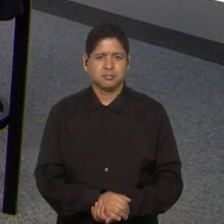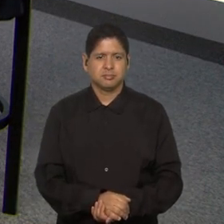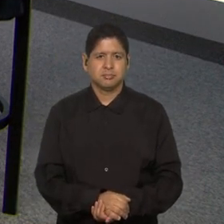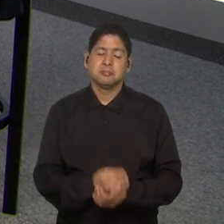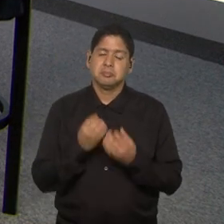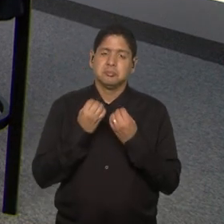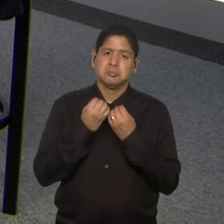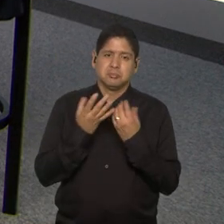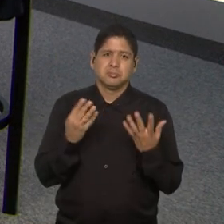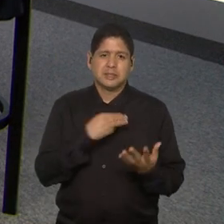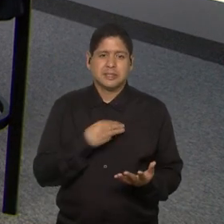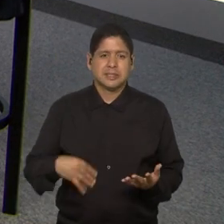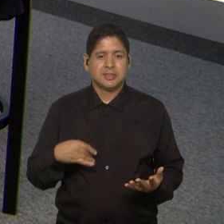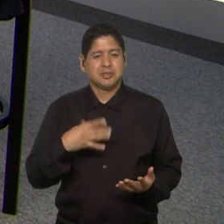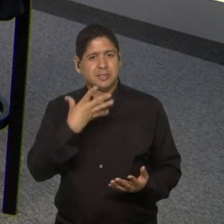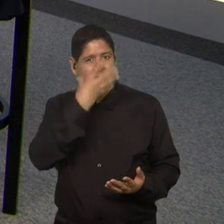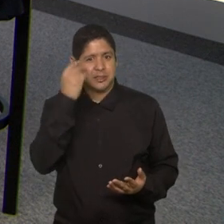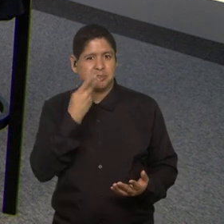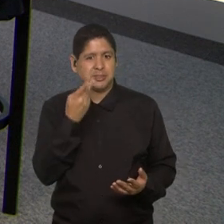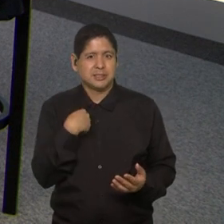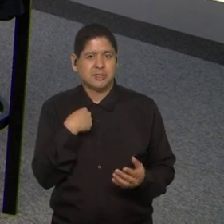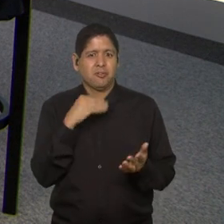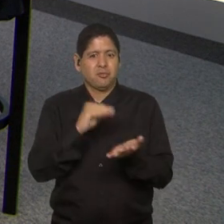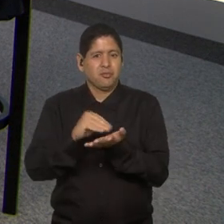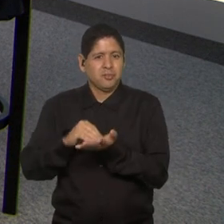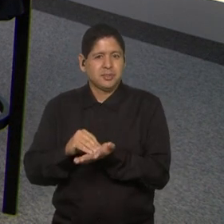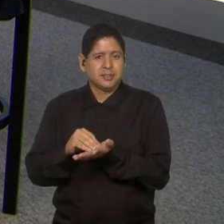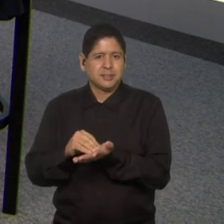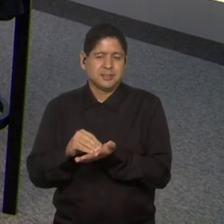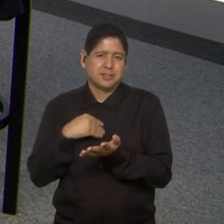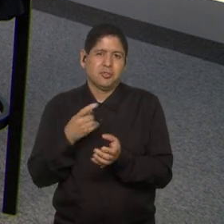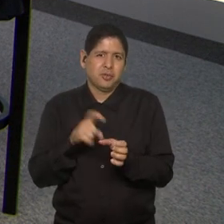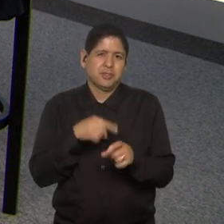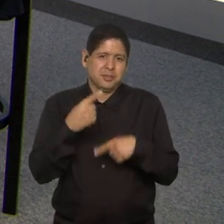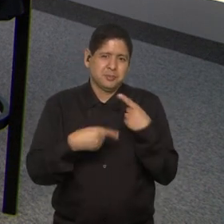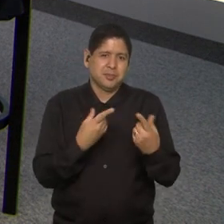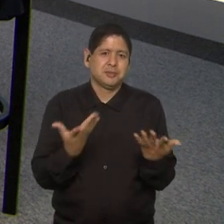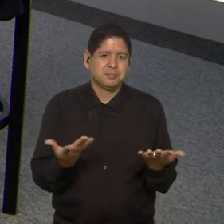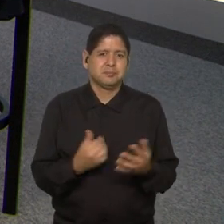Bom, se eu esquecer de alguma coisa, pode... Faltou isso, tá? Eu volto.